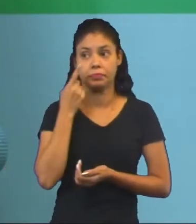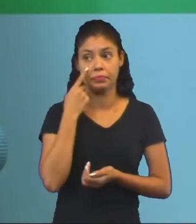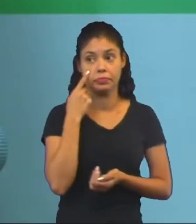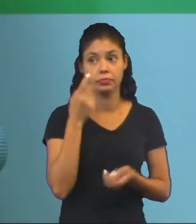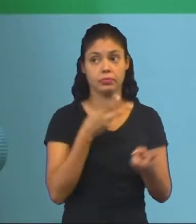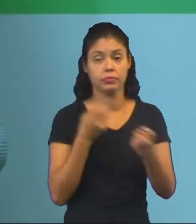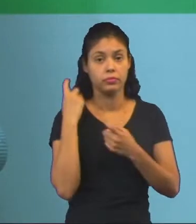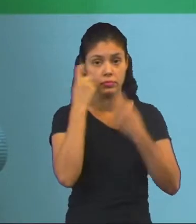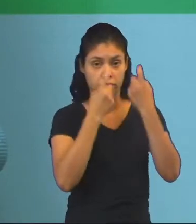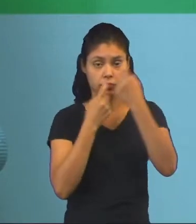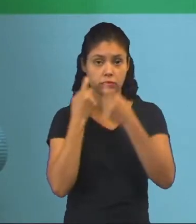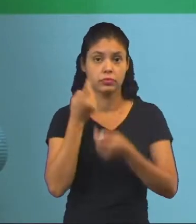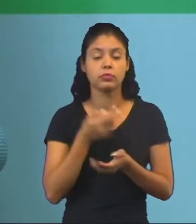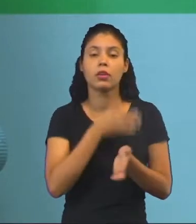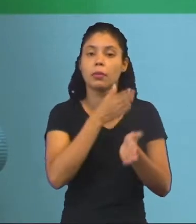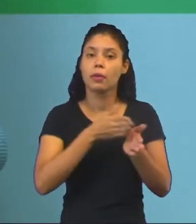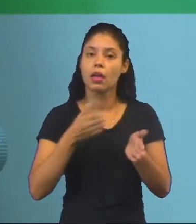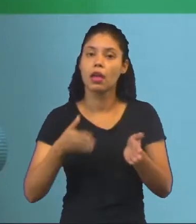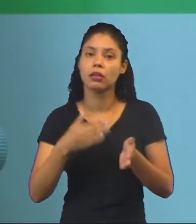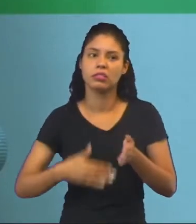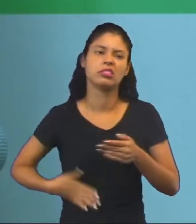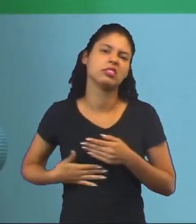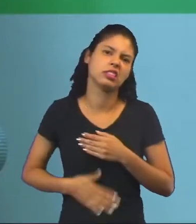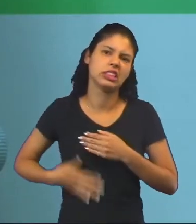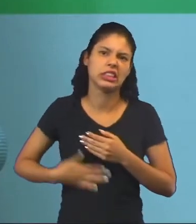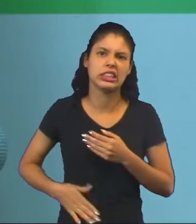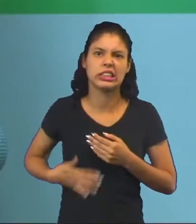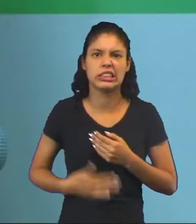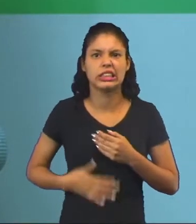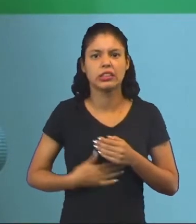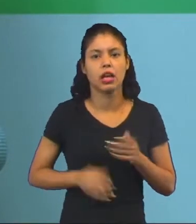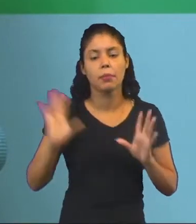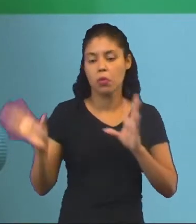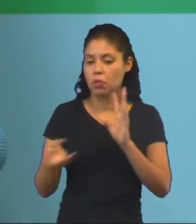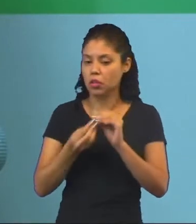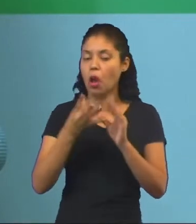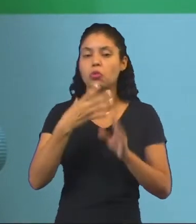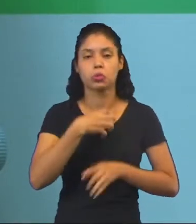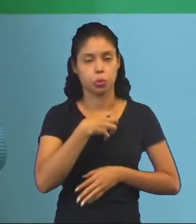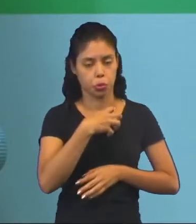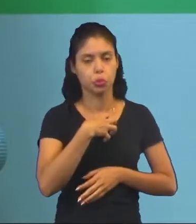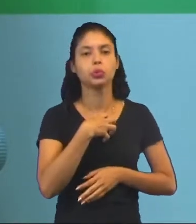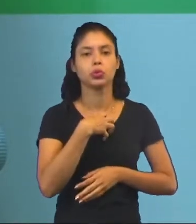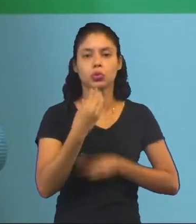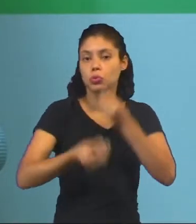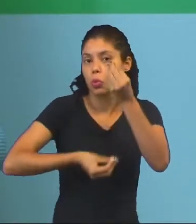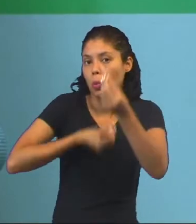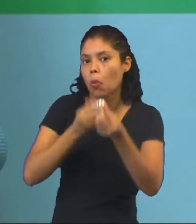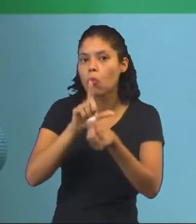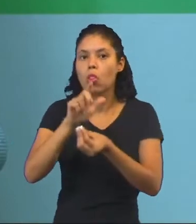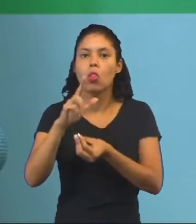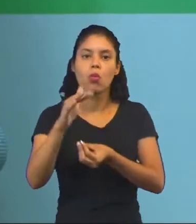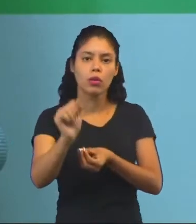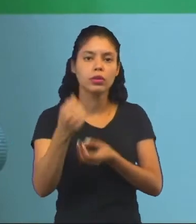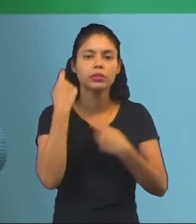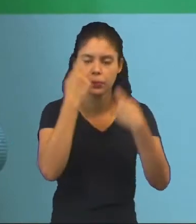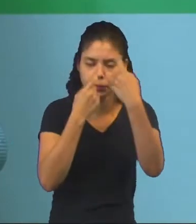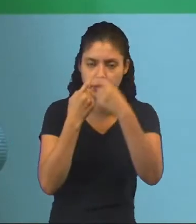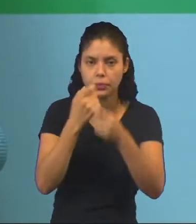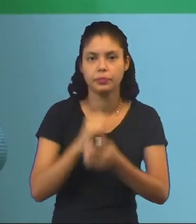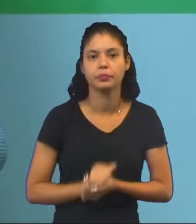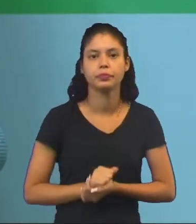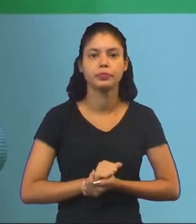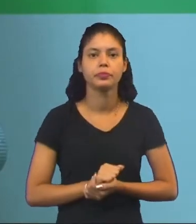a expressão que ele continua. Passando sua mão pela barriga, para completar o sentido da forma como o Lucas se expressou, né?